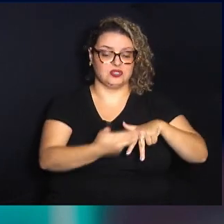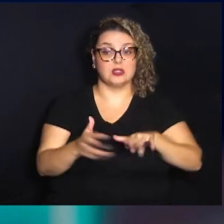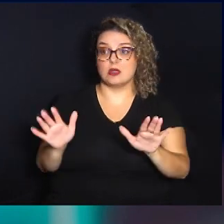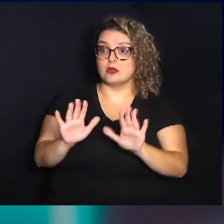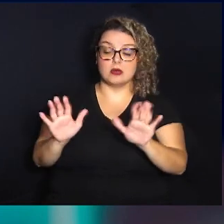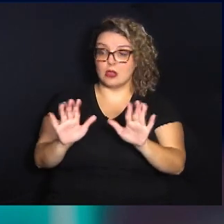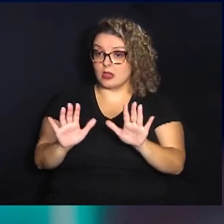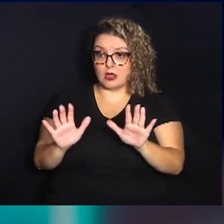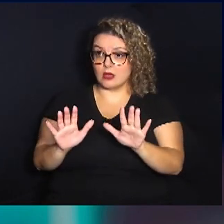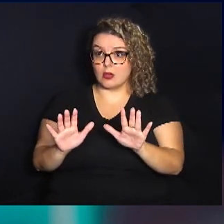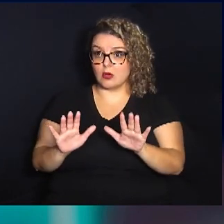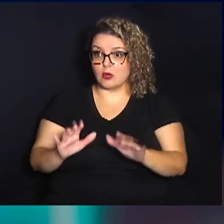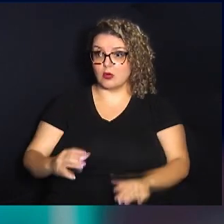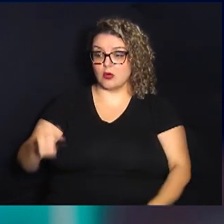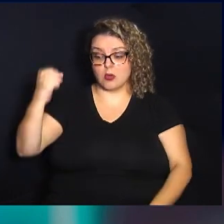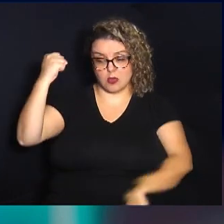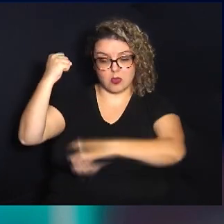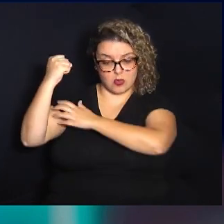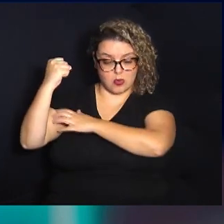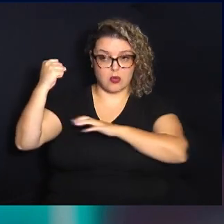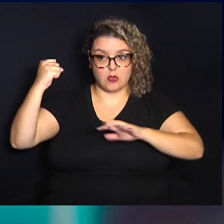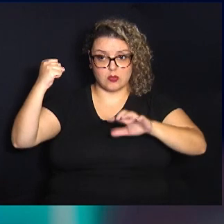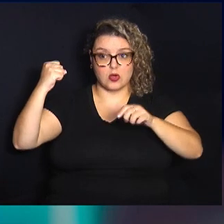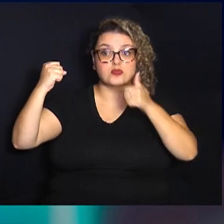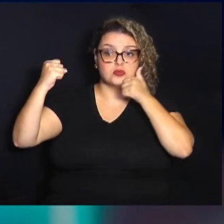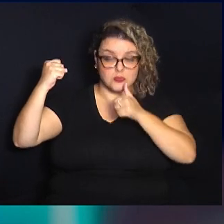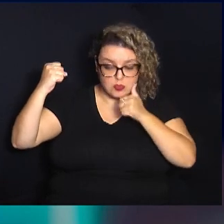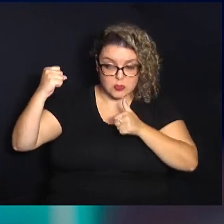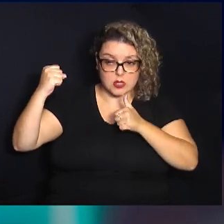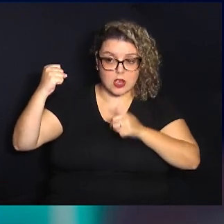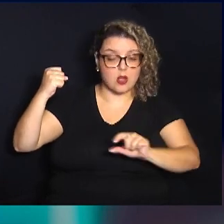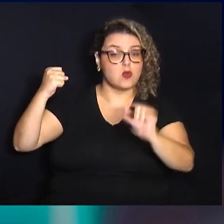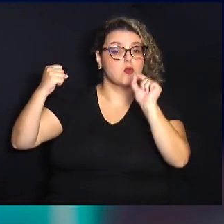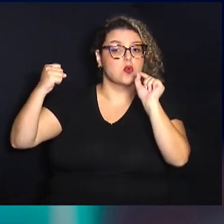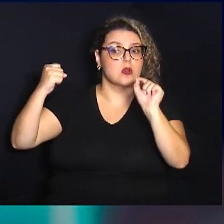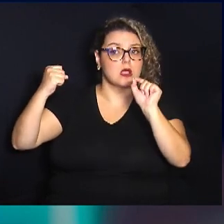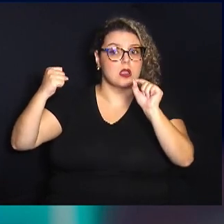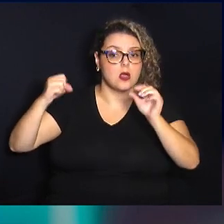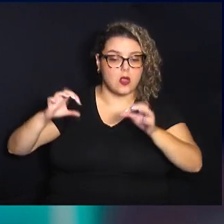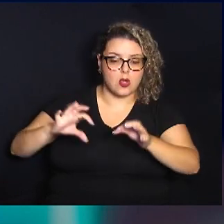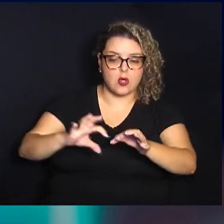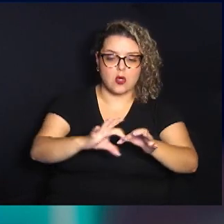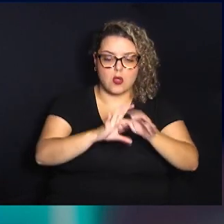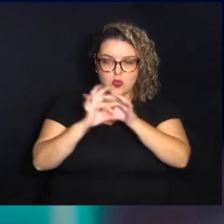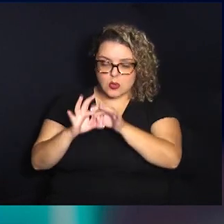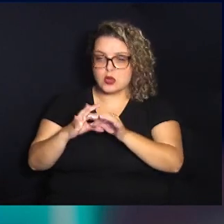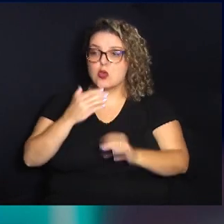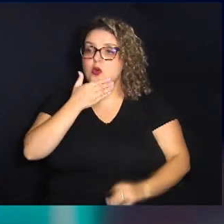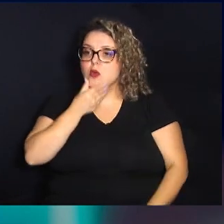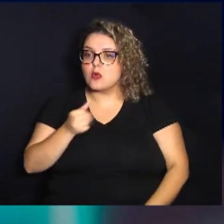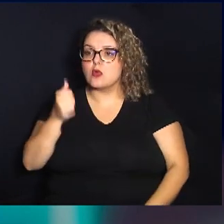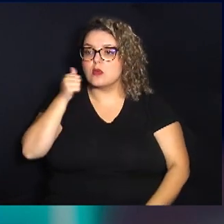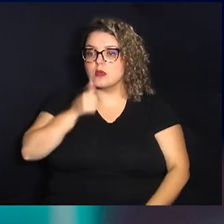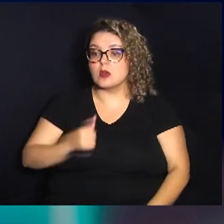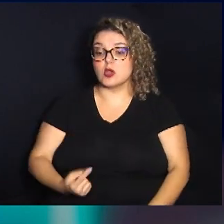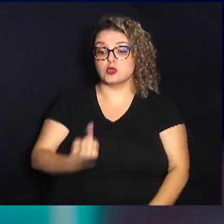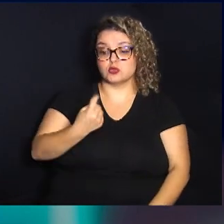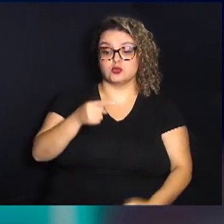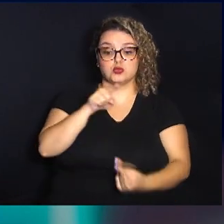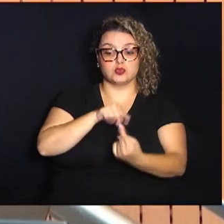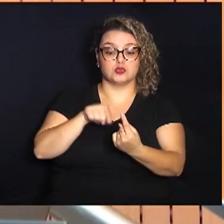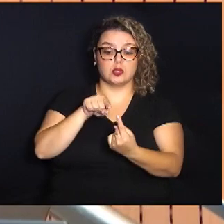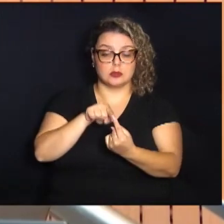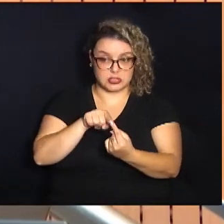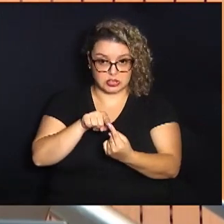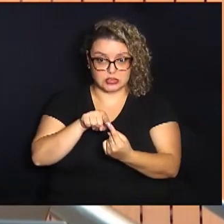o empoderamento feminino é unir homem e mulher em prol de um único objetivo